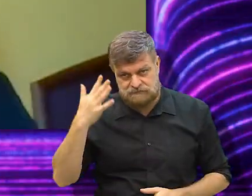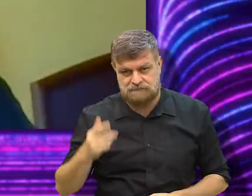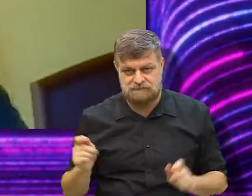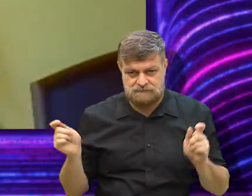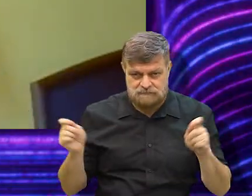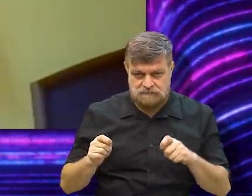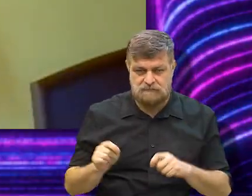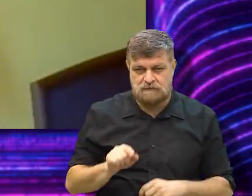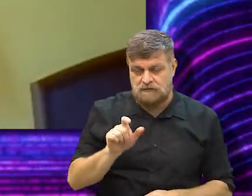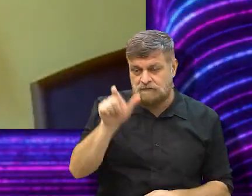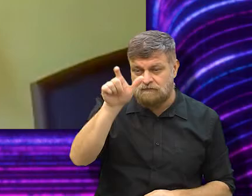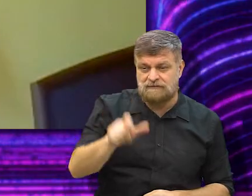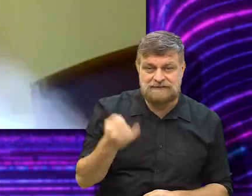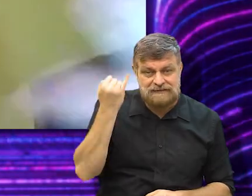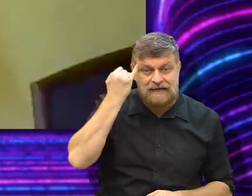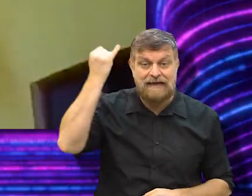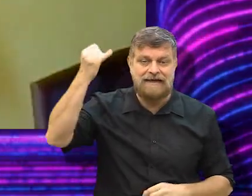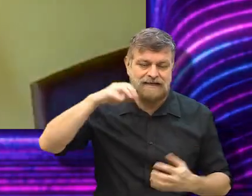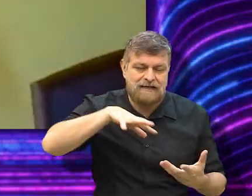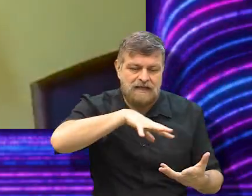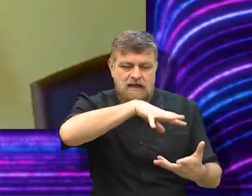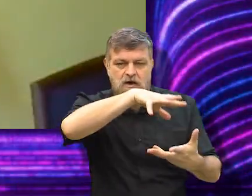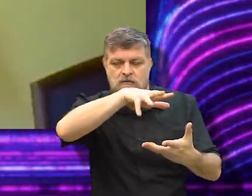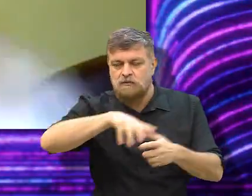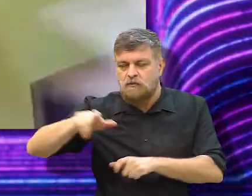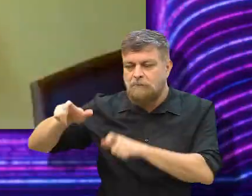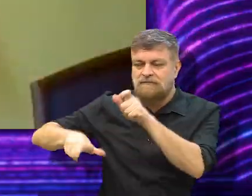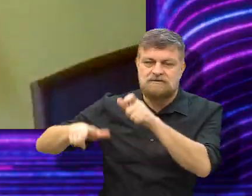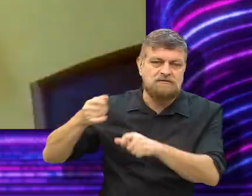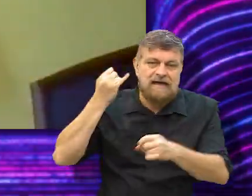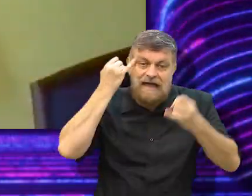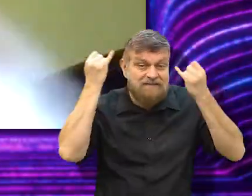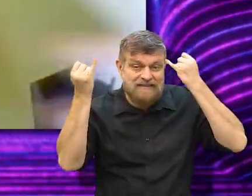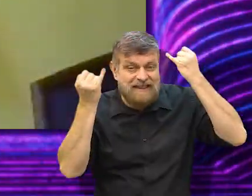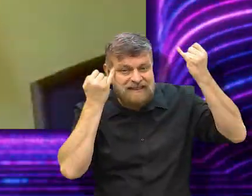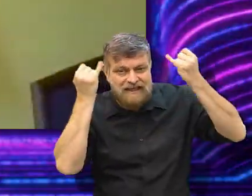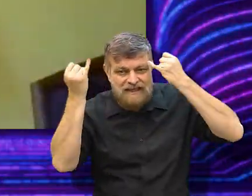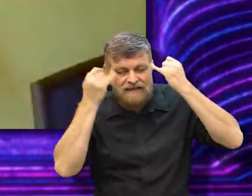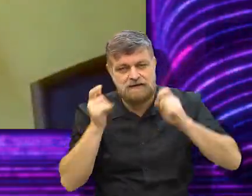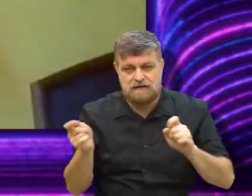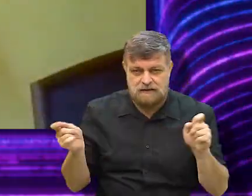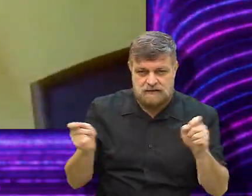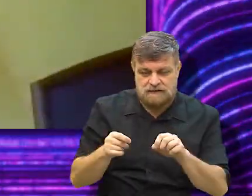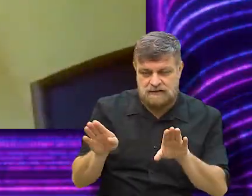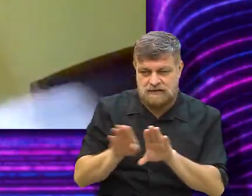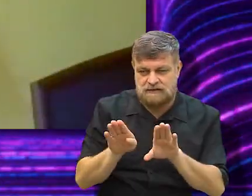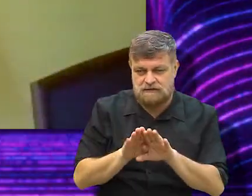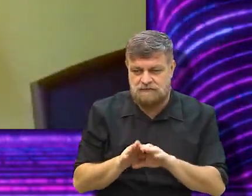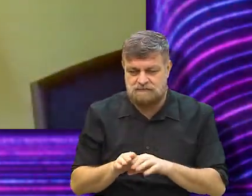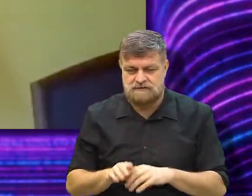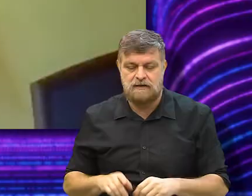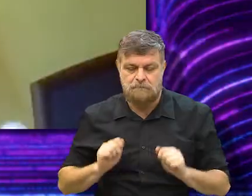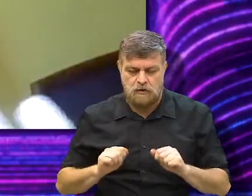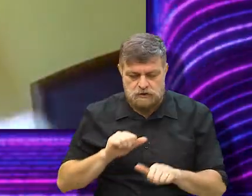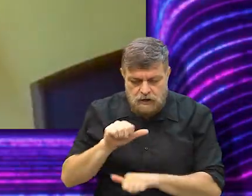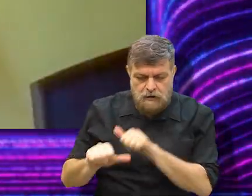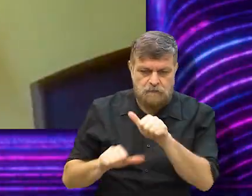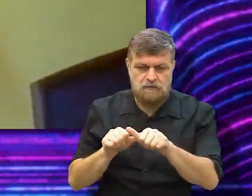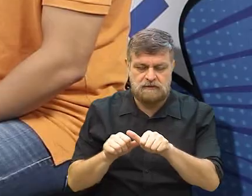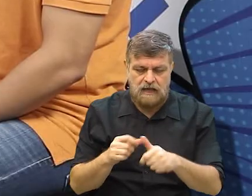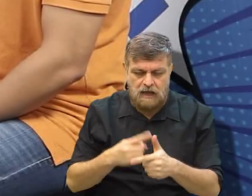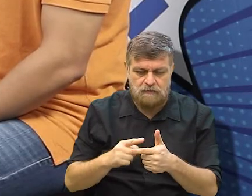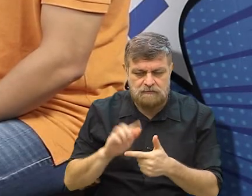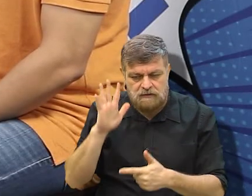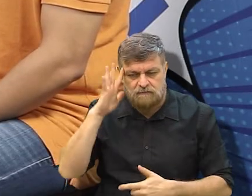a vantagem de você escrever, né? Como você está criando o universo. Criando pessoas. Criando personagens. Você consegue. Do tipo, ir e voltar. E aí